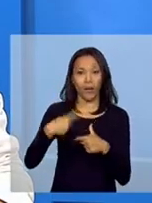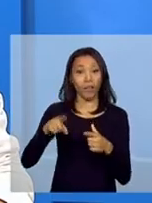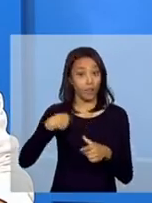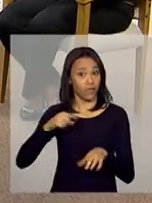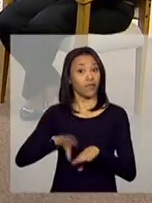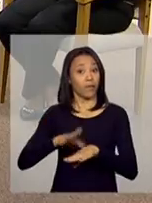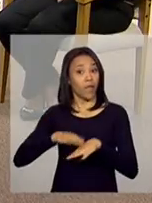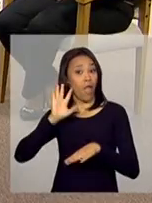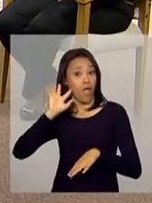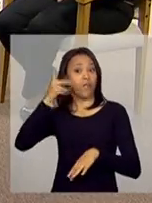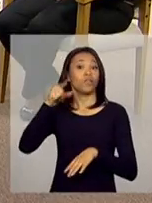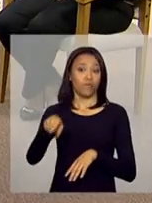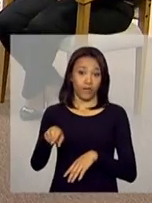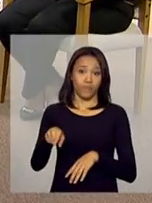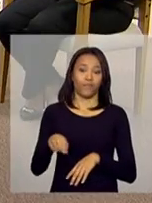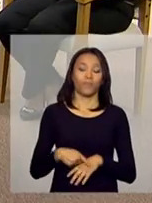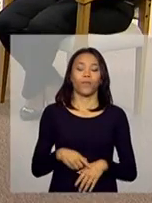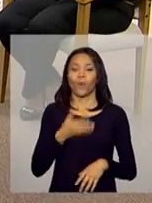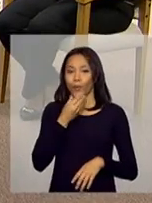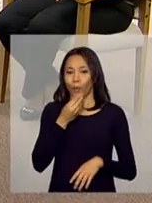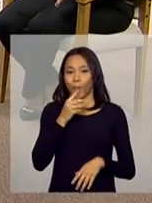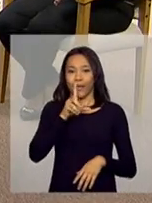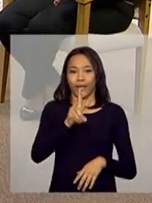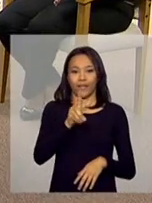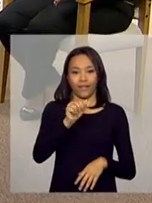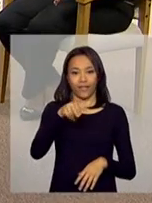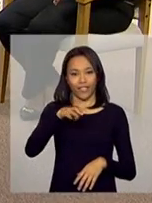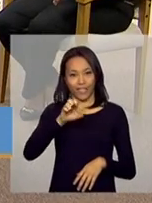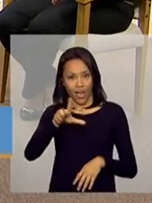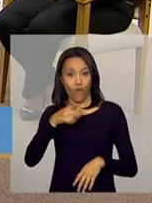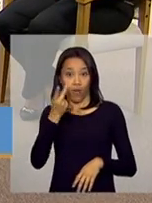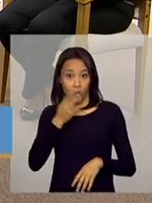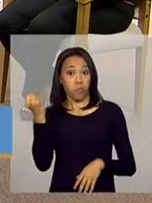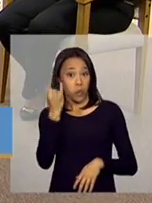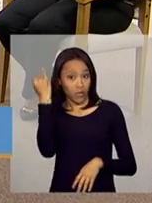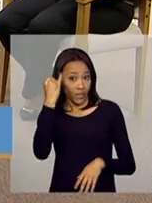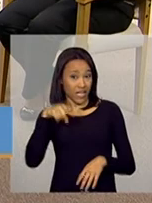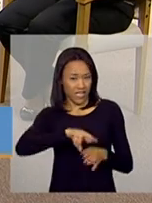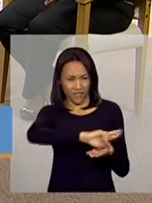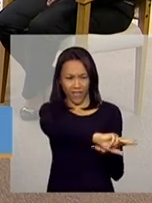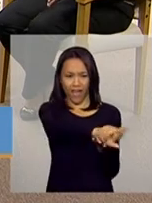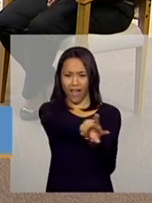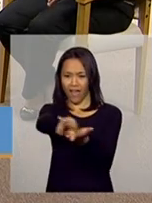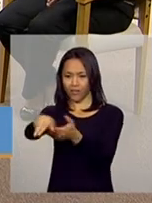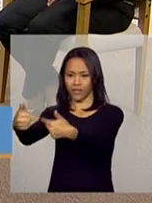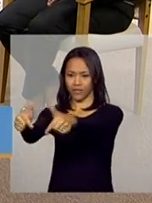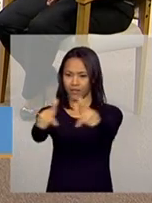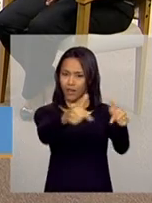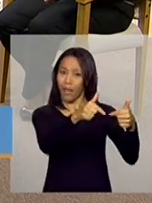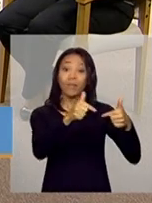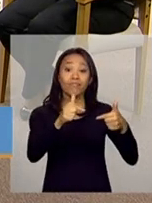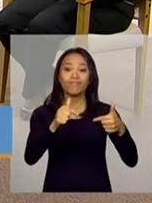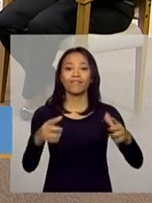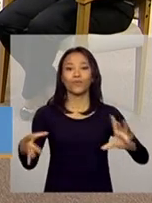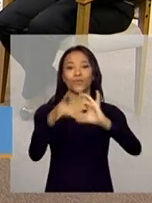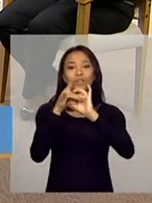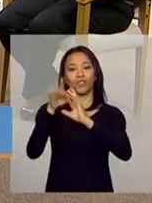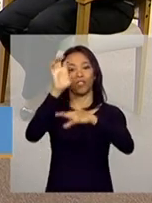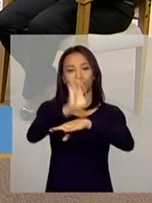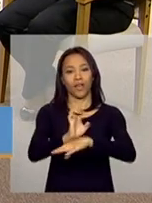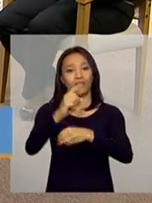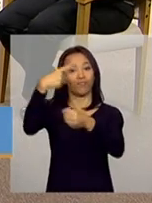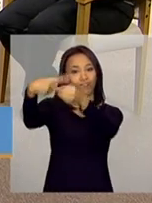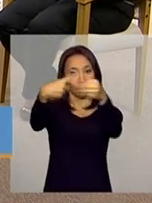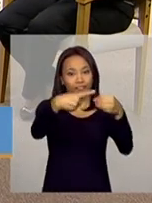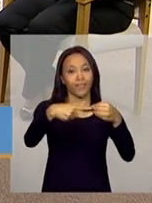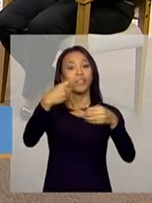Daniel falou uma questão super importante, que todo esse conjunto de ações, ele tem a participação de estados e municípios. Então, nós,